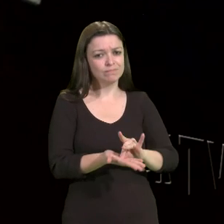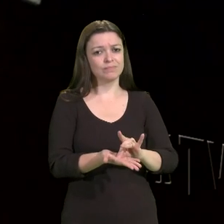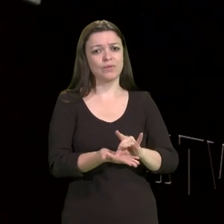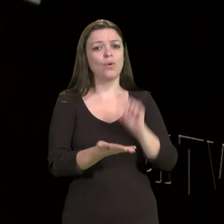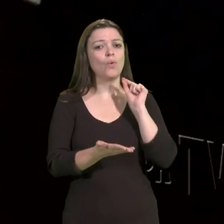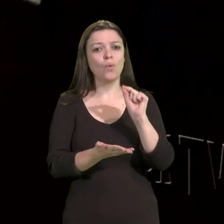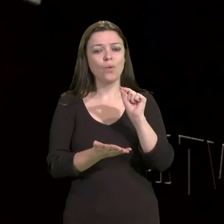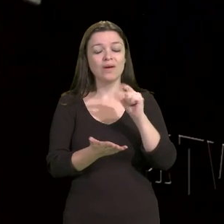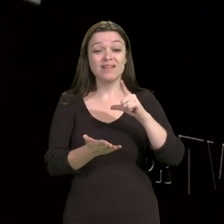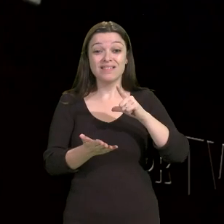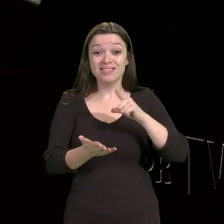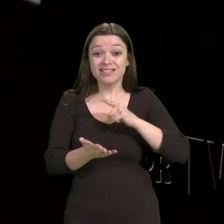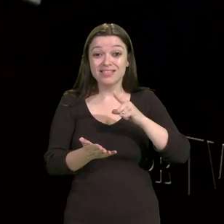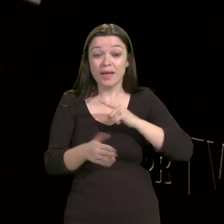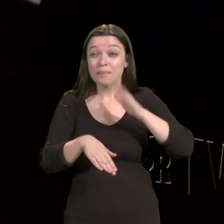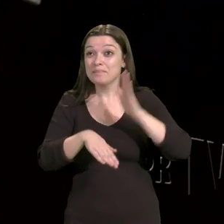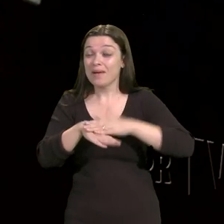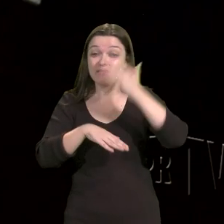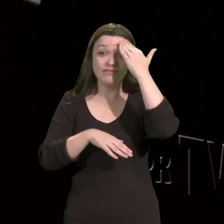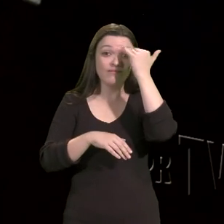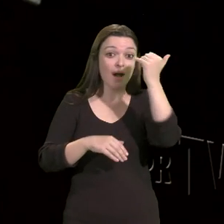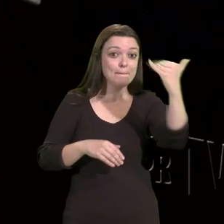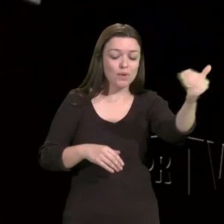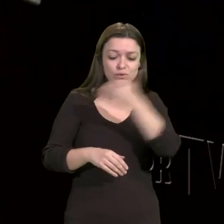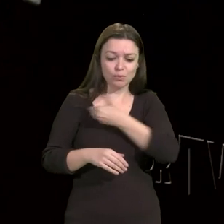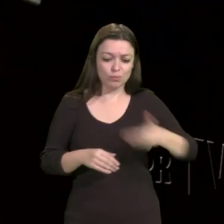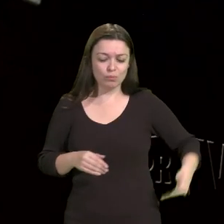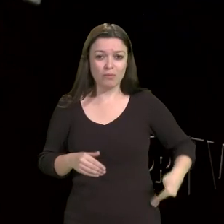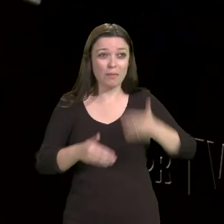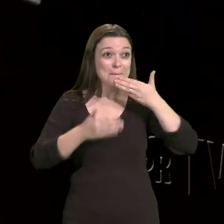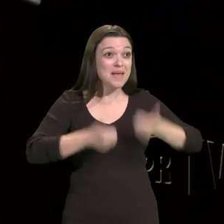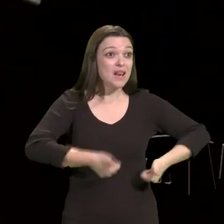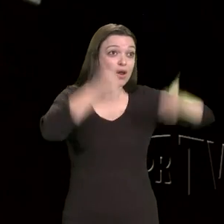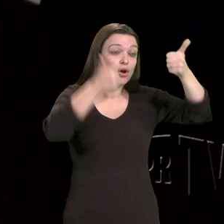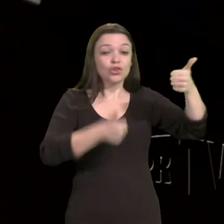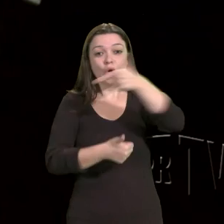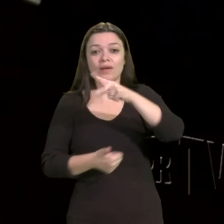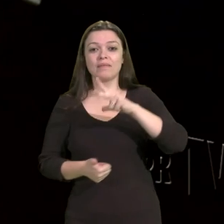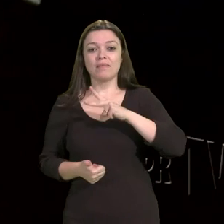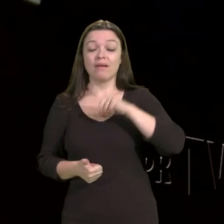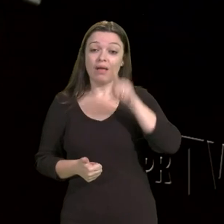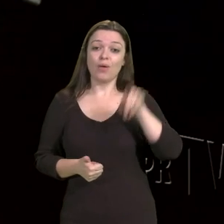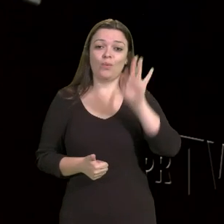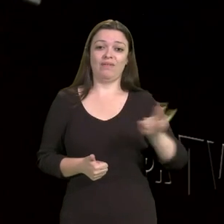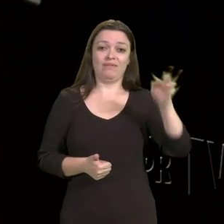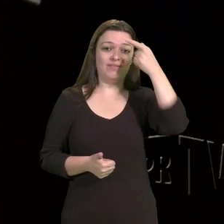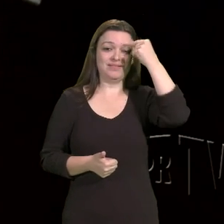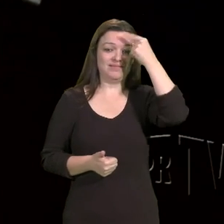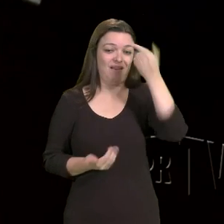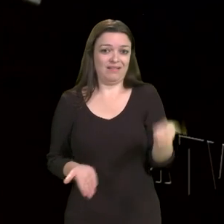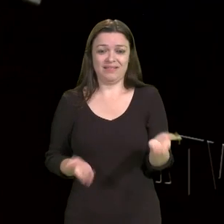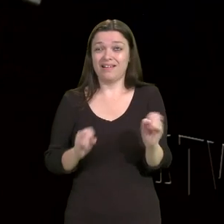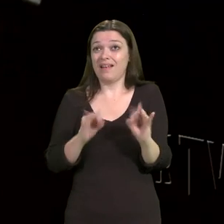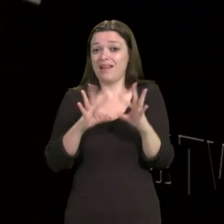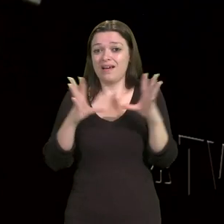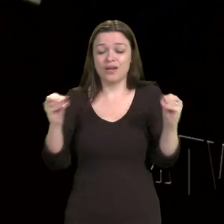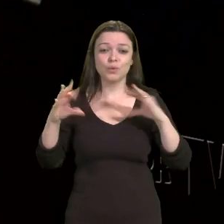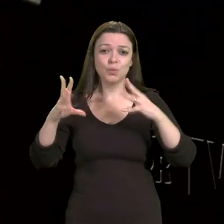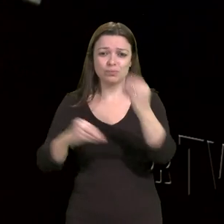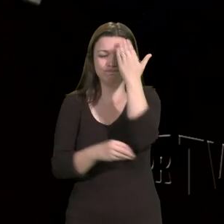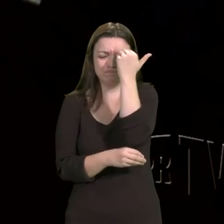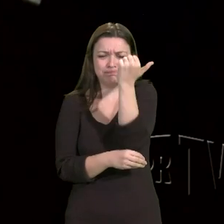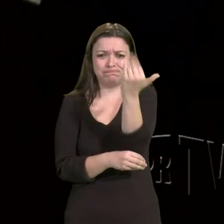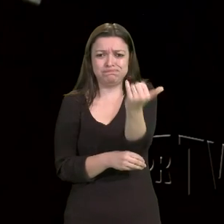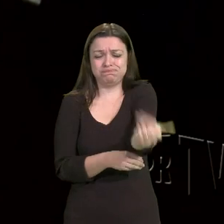de onde o serviço público funciona melhor do que na área privada, é no âmbito das universidades. Nós